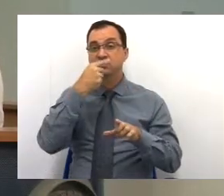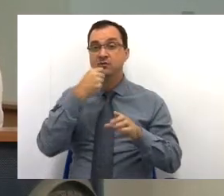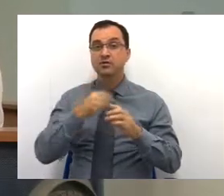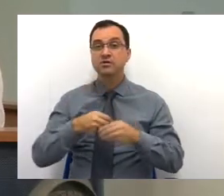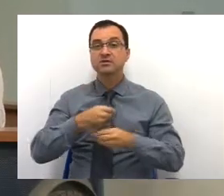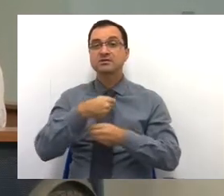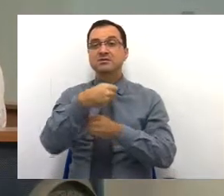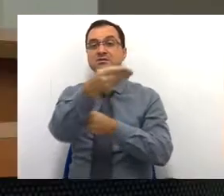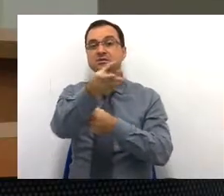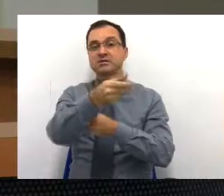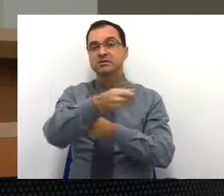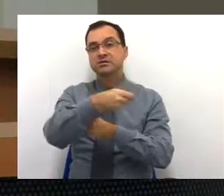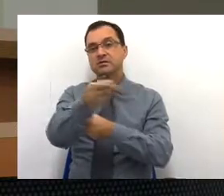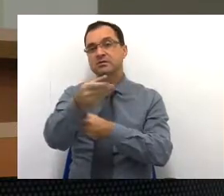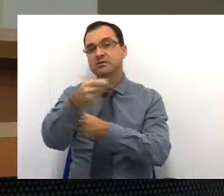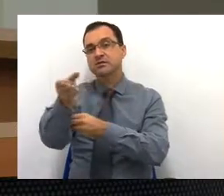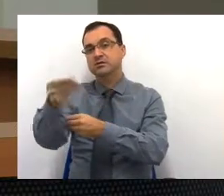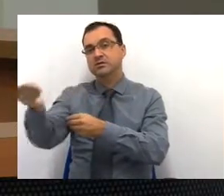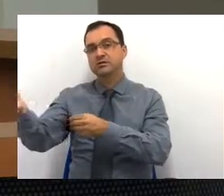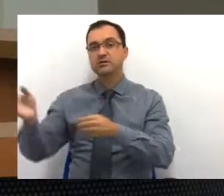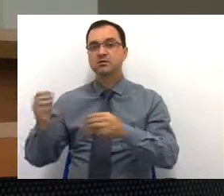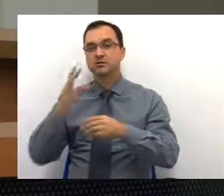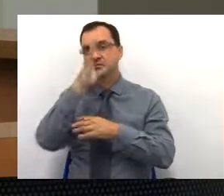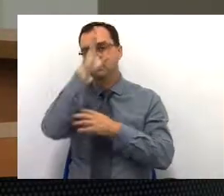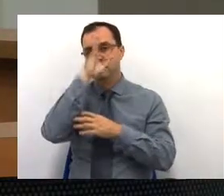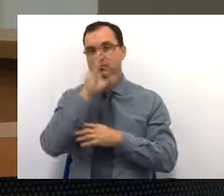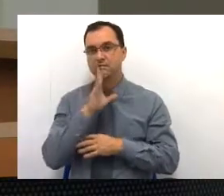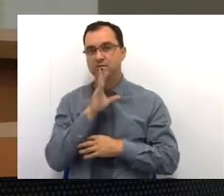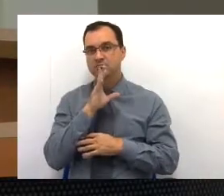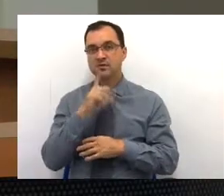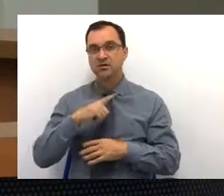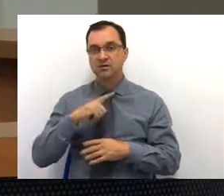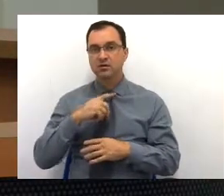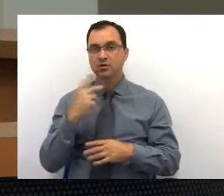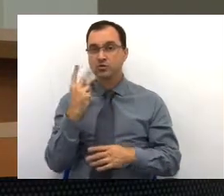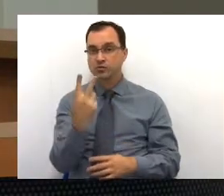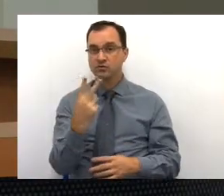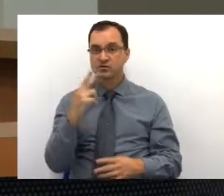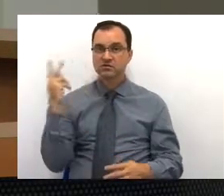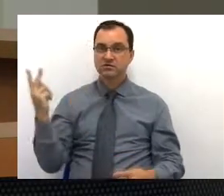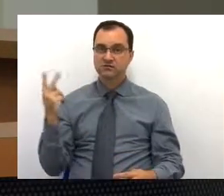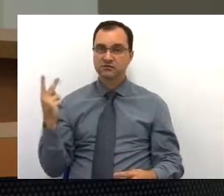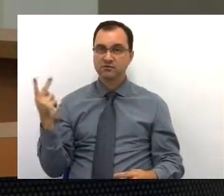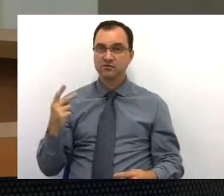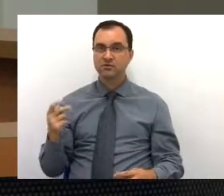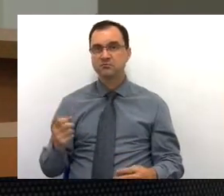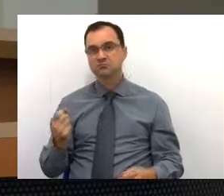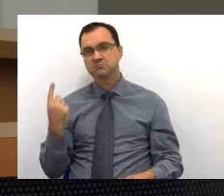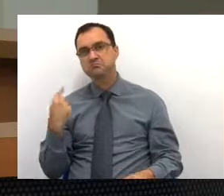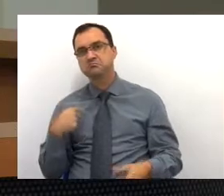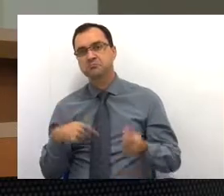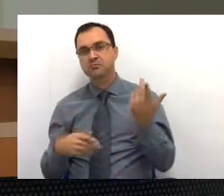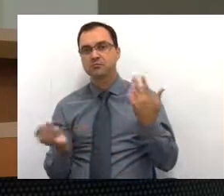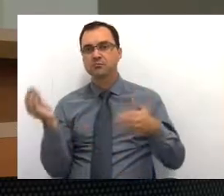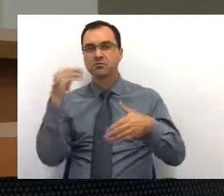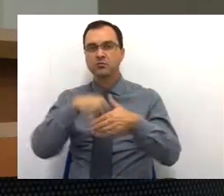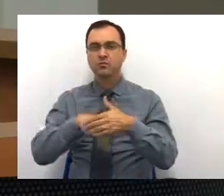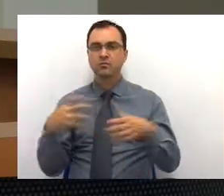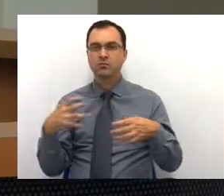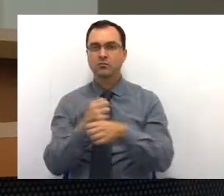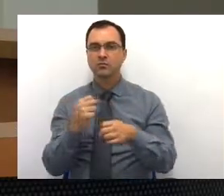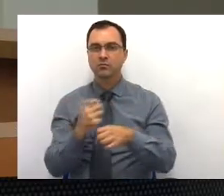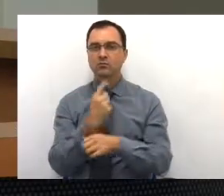medicamentos que são feitos através de distribuição gratuita. Então, temos dois valores muito relevantes dentro do nosso orçamento.